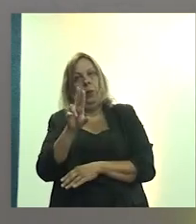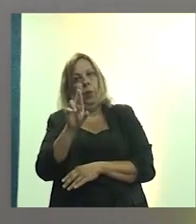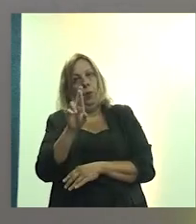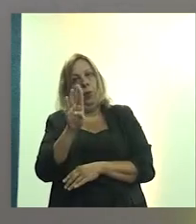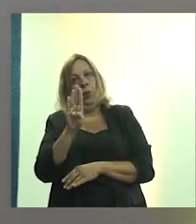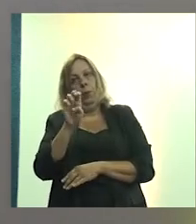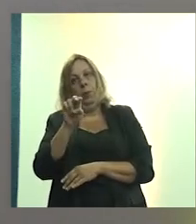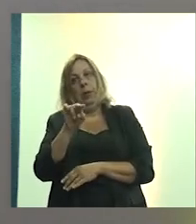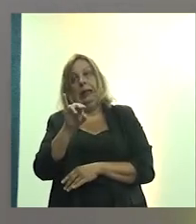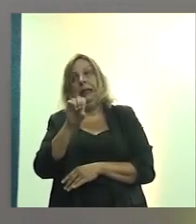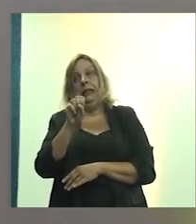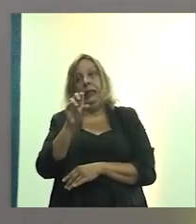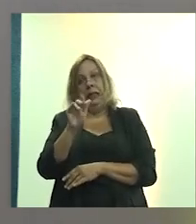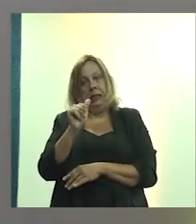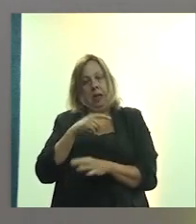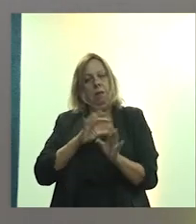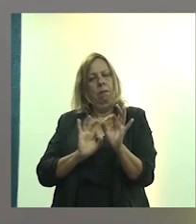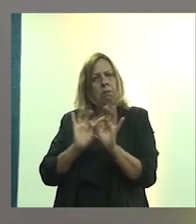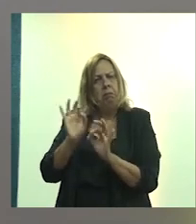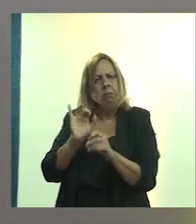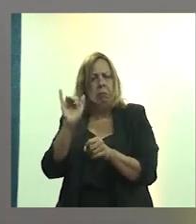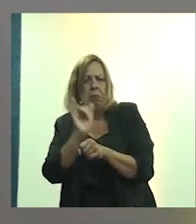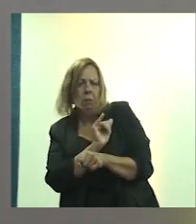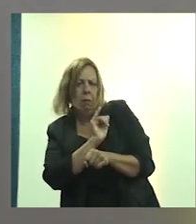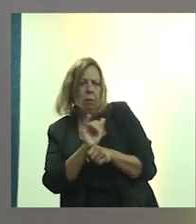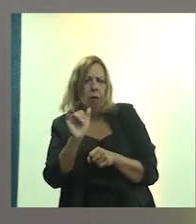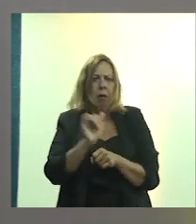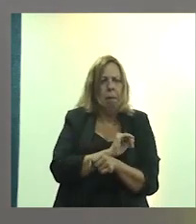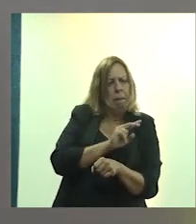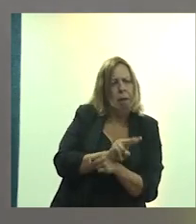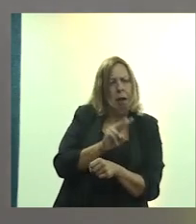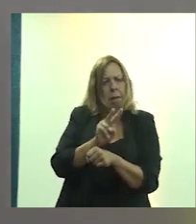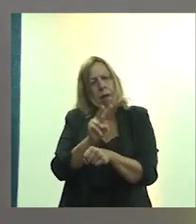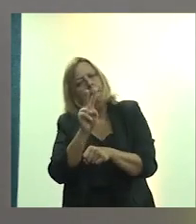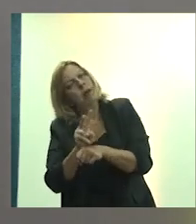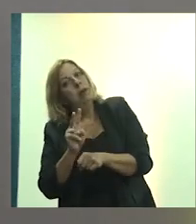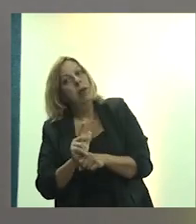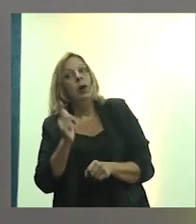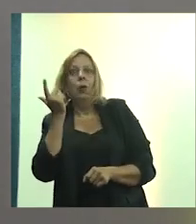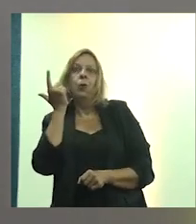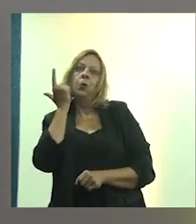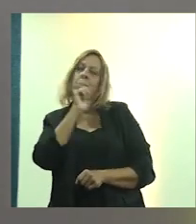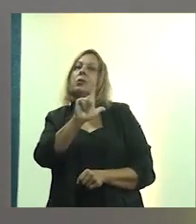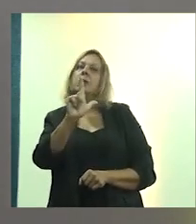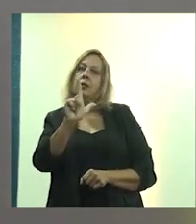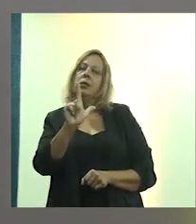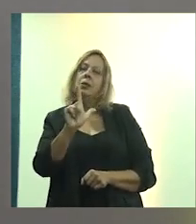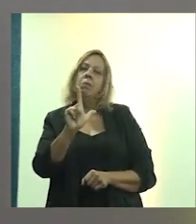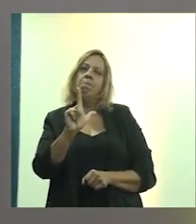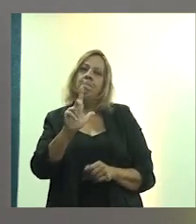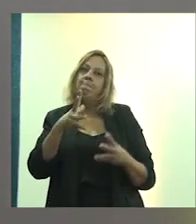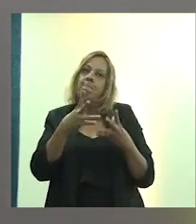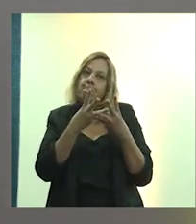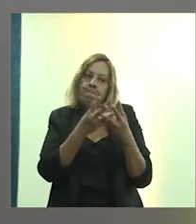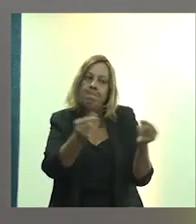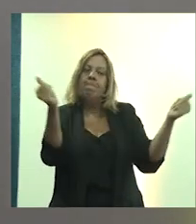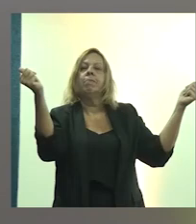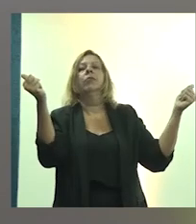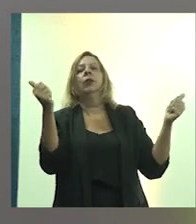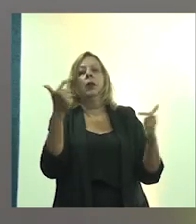ações dos arquitetos urbanistas, se conseguiu erradicar a tuberculose